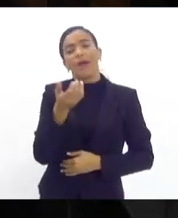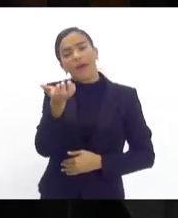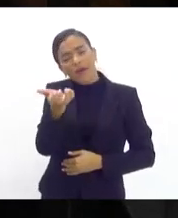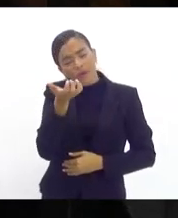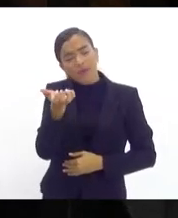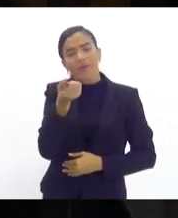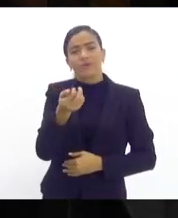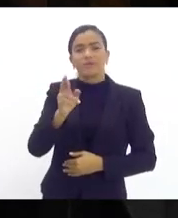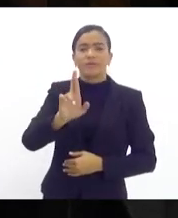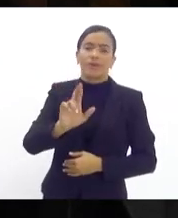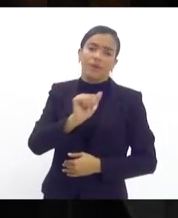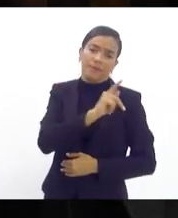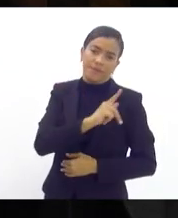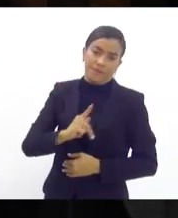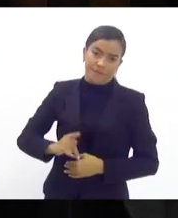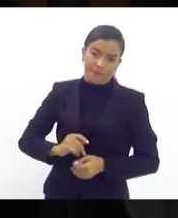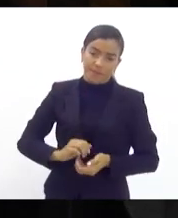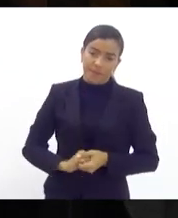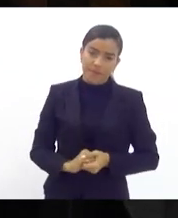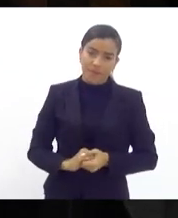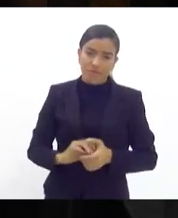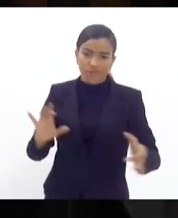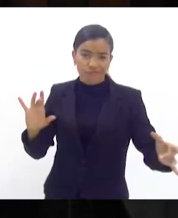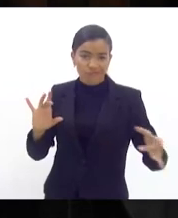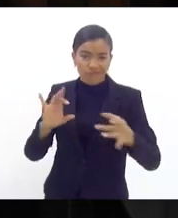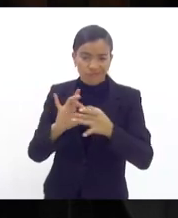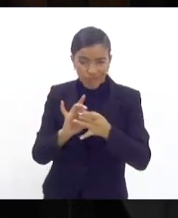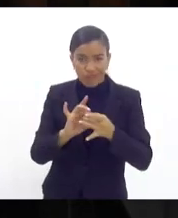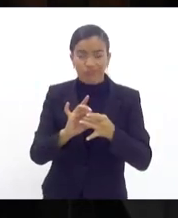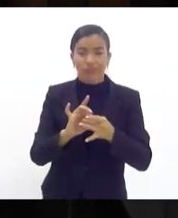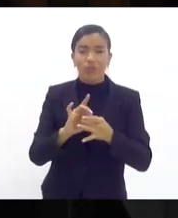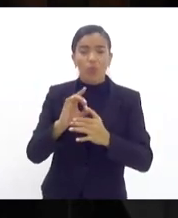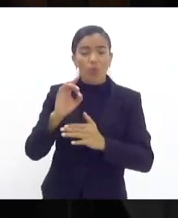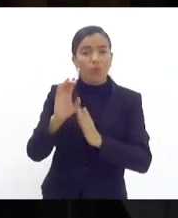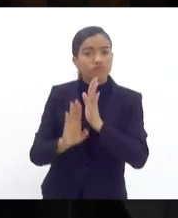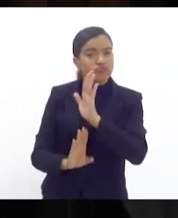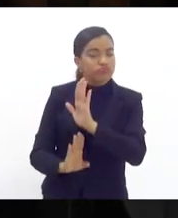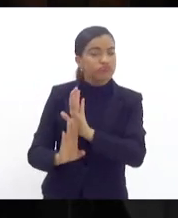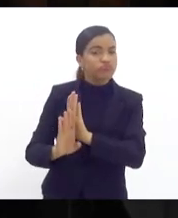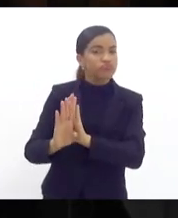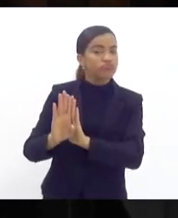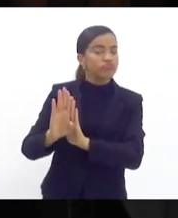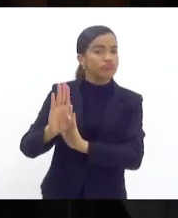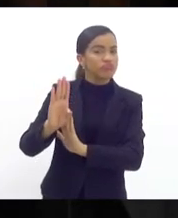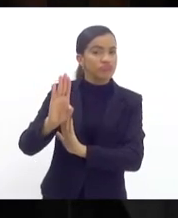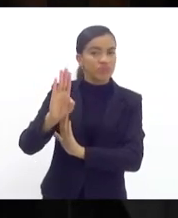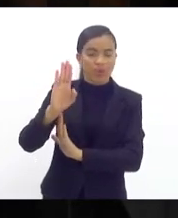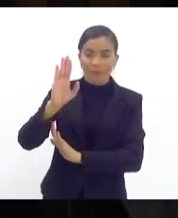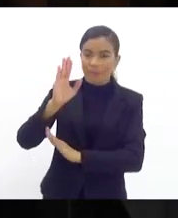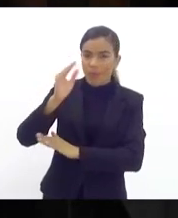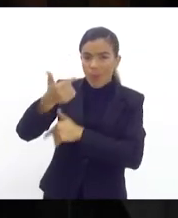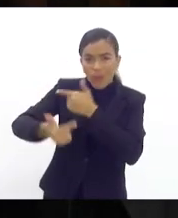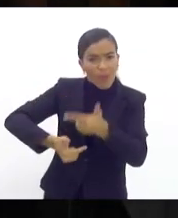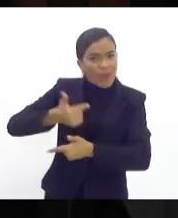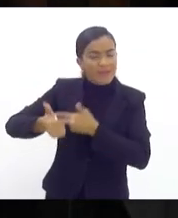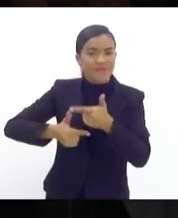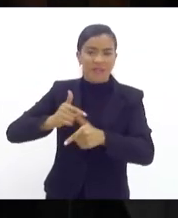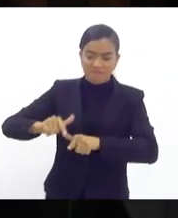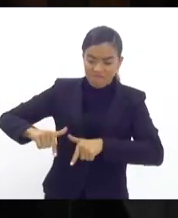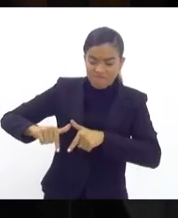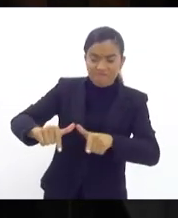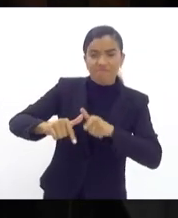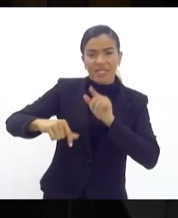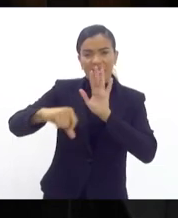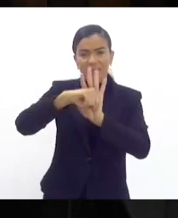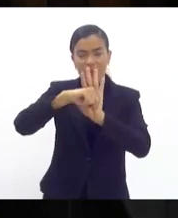Presidente, fazer uma correlação do avanço dessas atividades criminosas no Estado do Rio de Janeiro